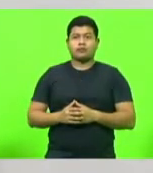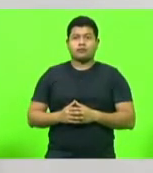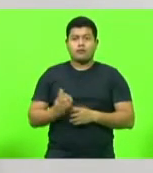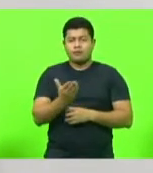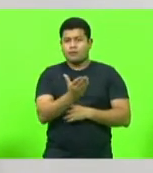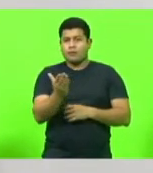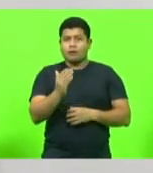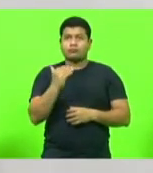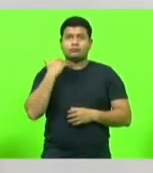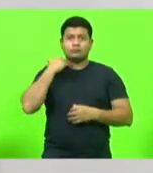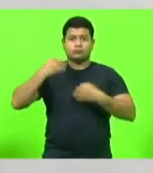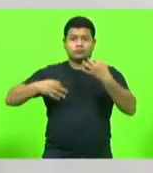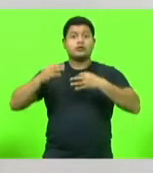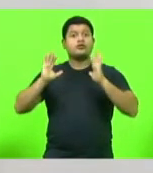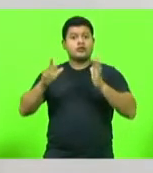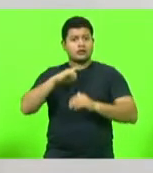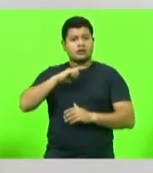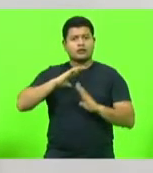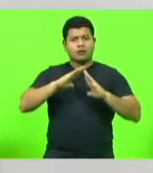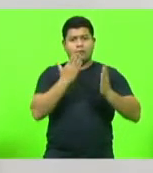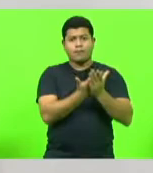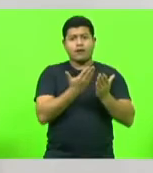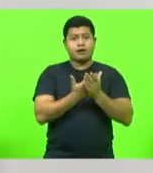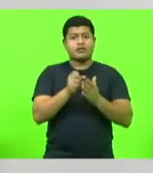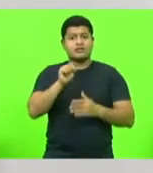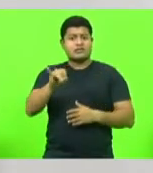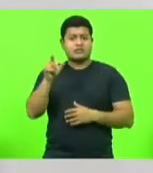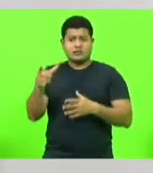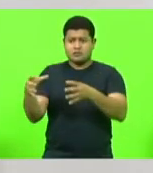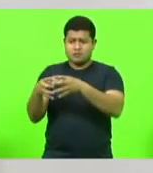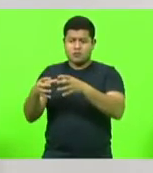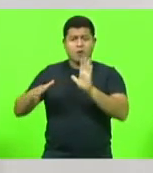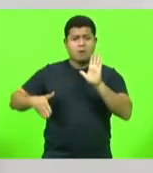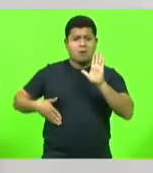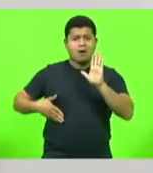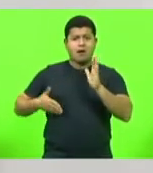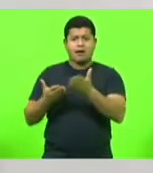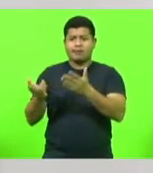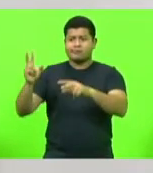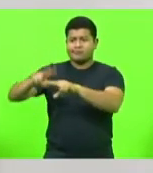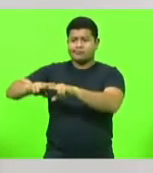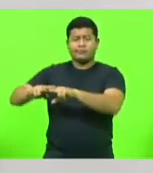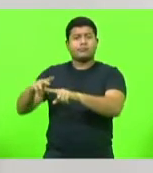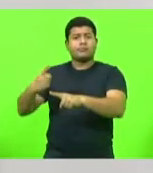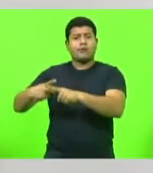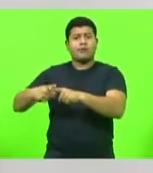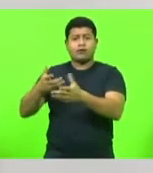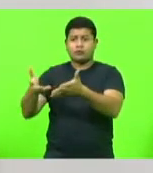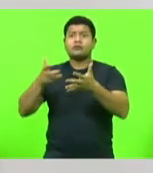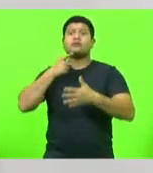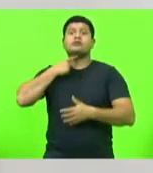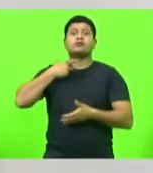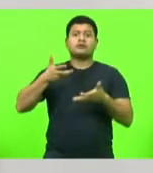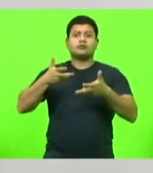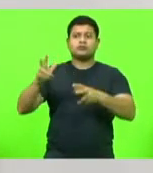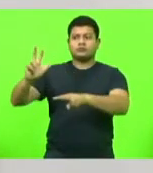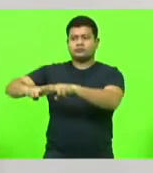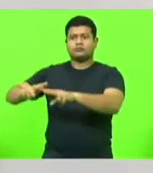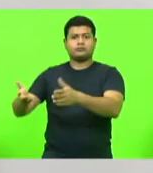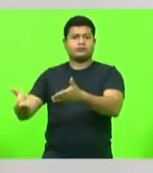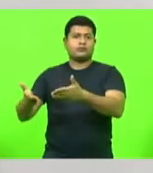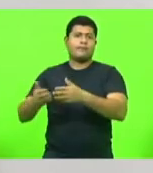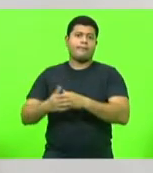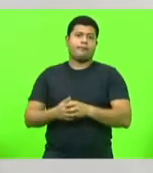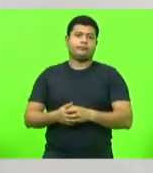já há escolas, e se os vagabundos estão presos, é porque quiseram estar presos, porque